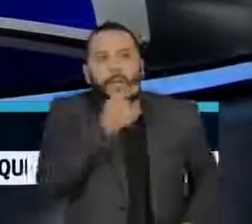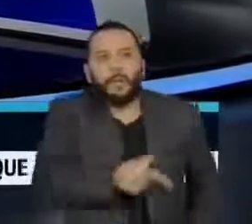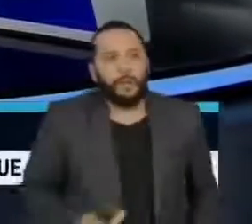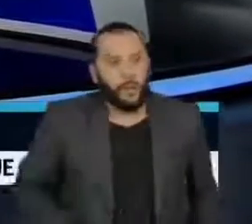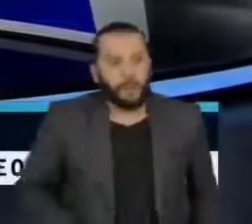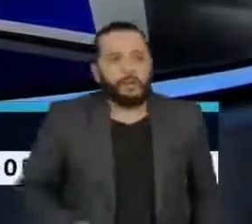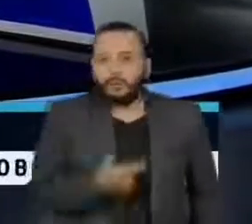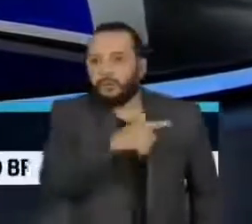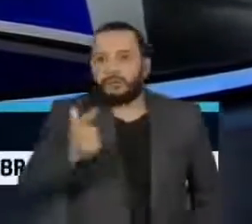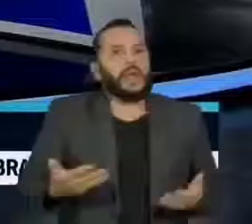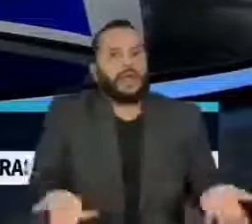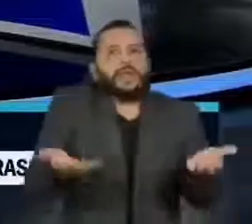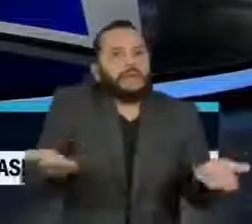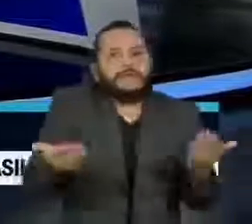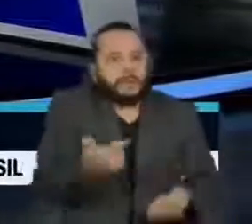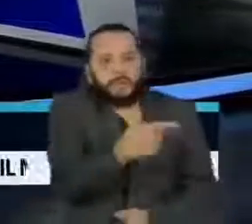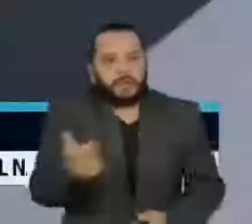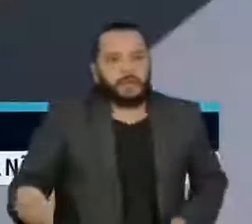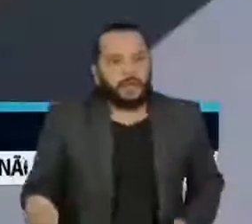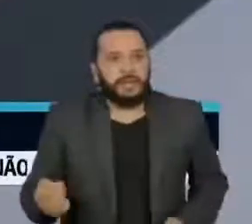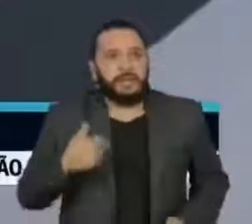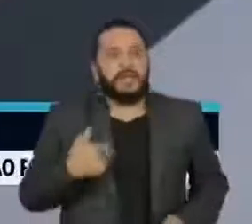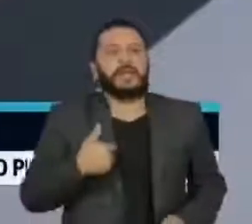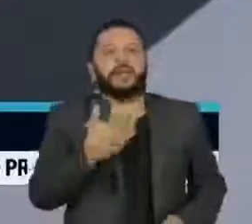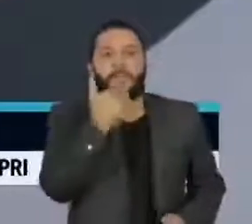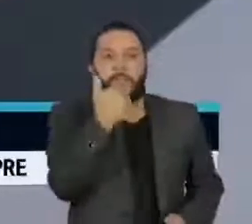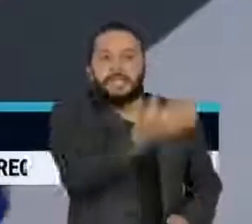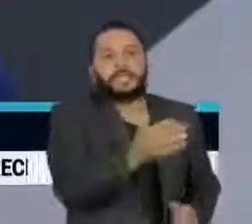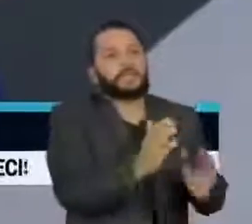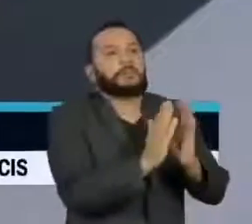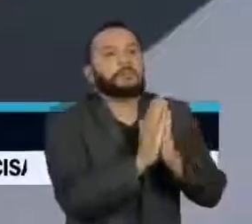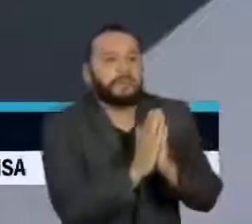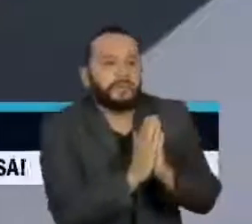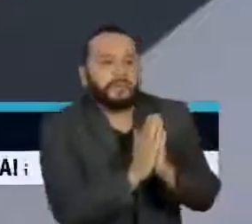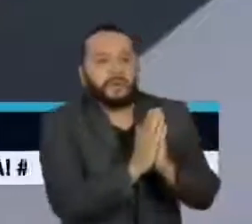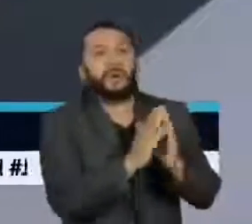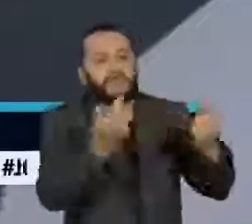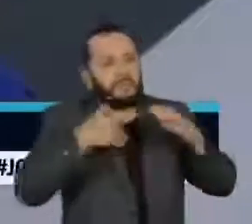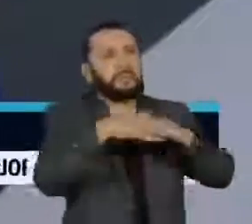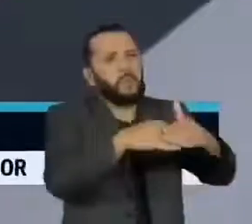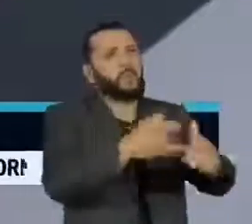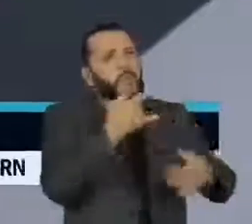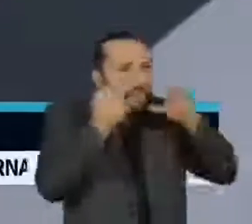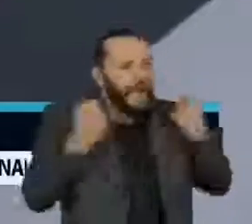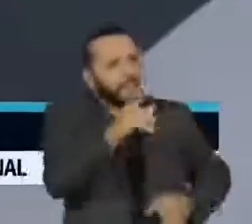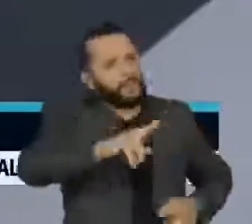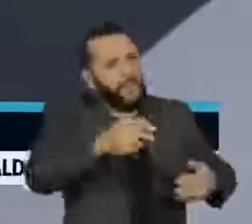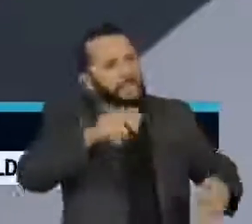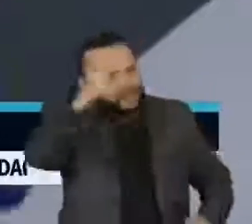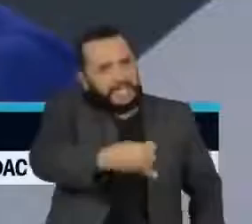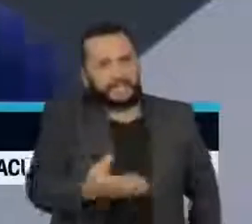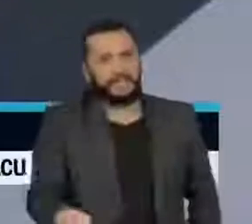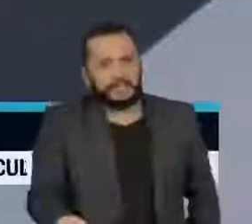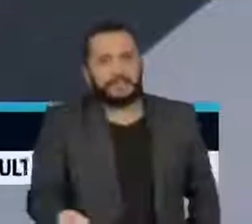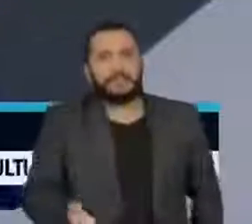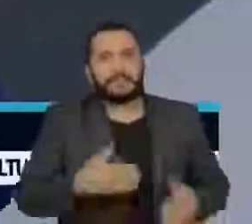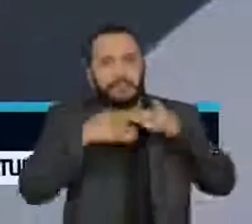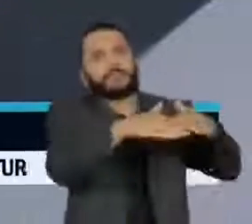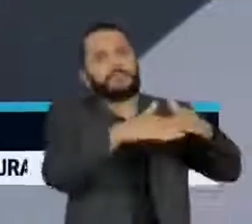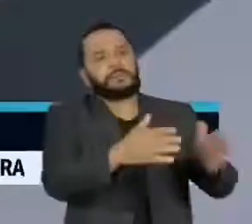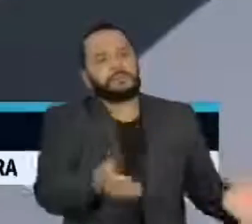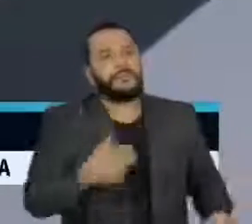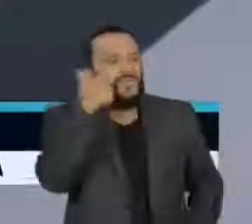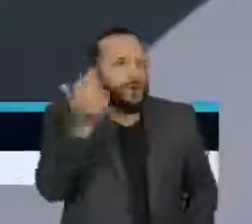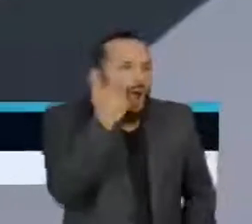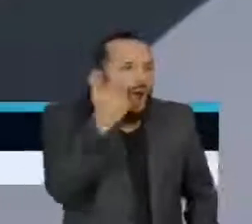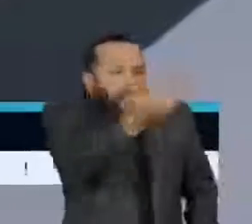não tem leveza. Eu não tenho que pedir permissão do outro para dizer para ele que ele tem que usar máscara para ele fazer a coisa certa, para ele tomar